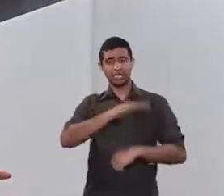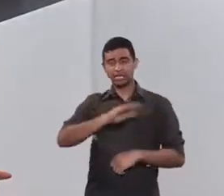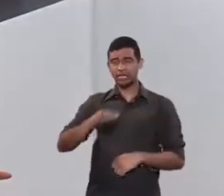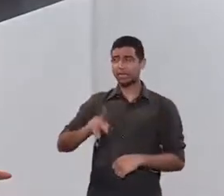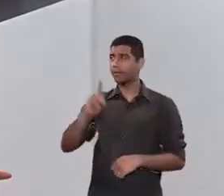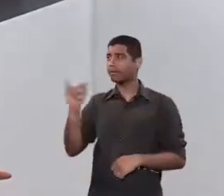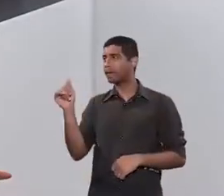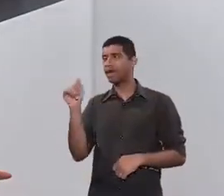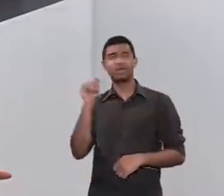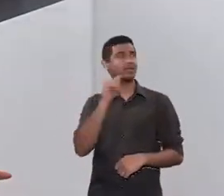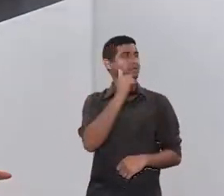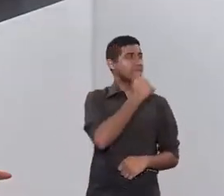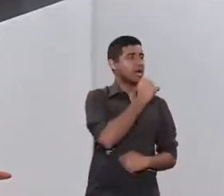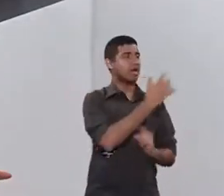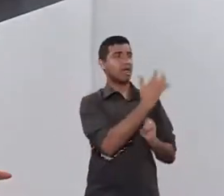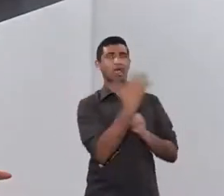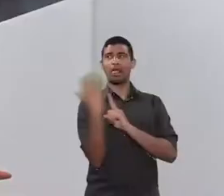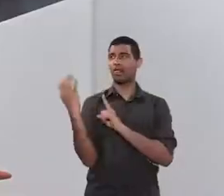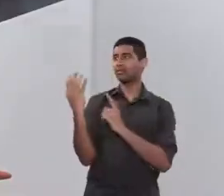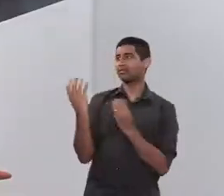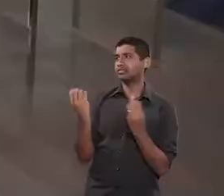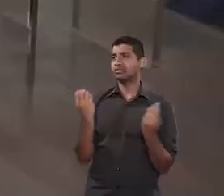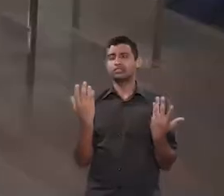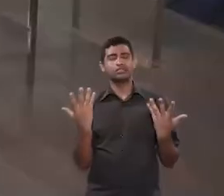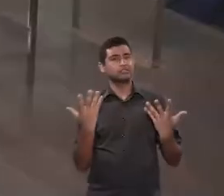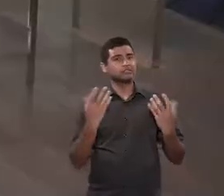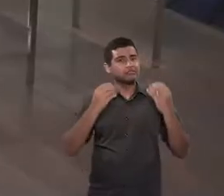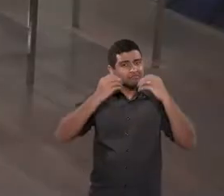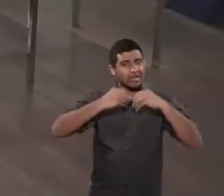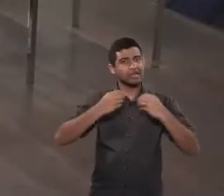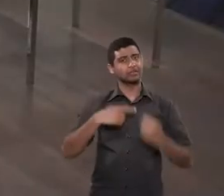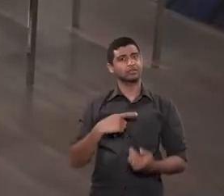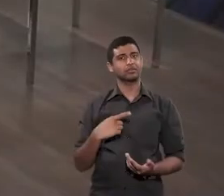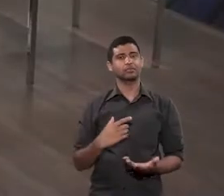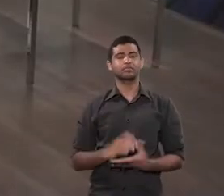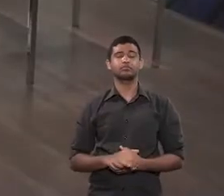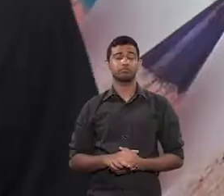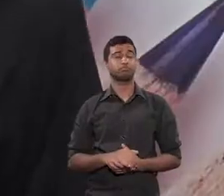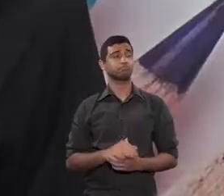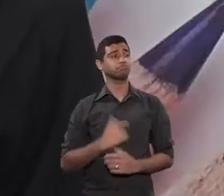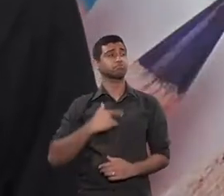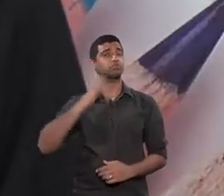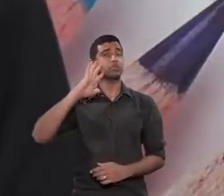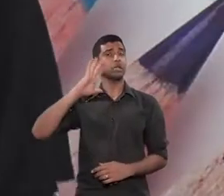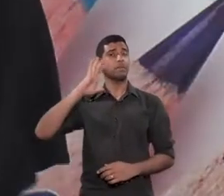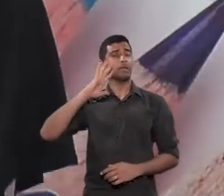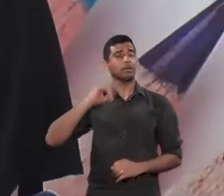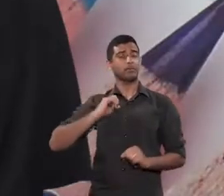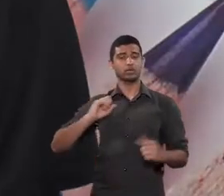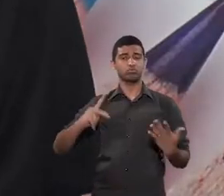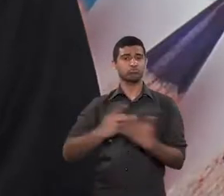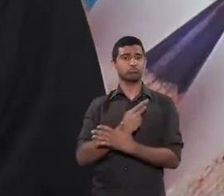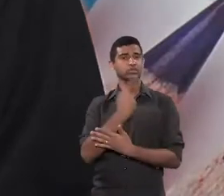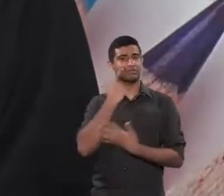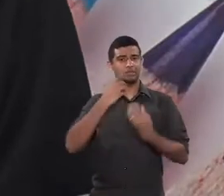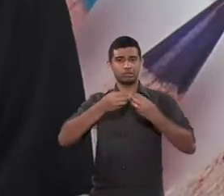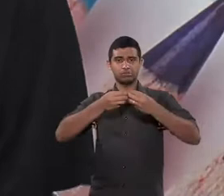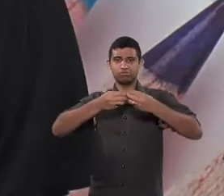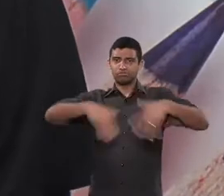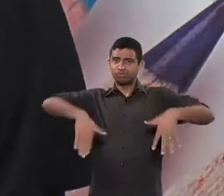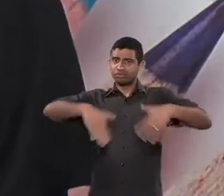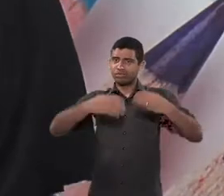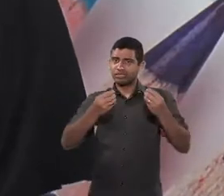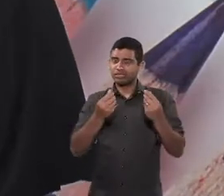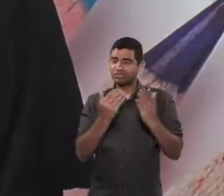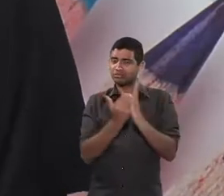introjetadas de pai e mãe, elas ficam fragilizadas. por eu achei que isso, imaginei que isso fosse causar um dano, que